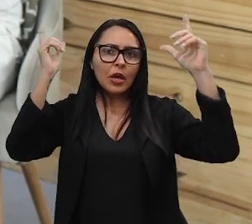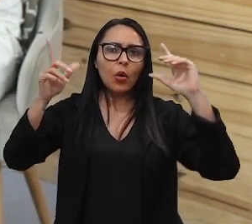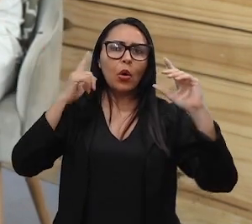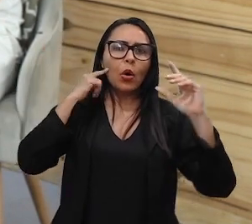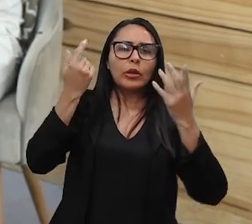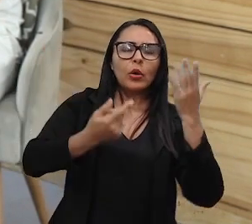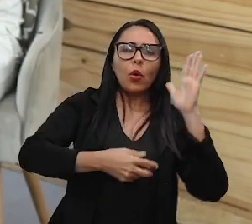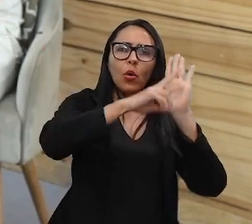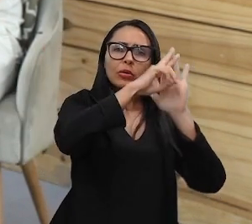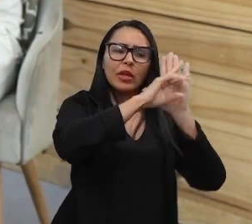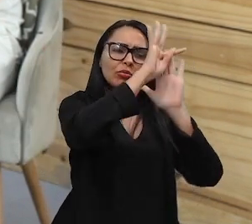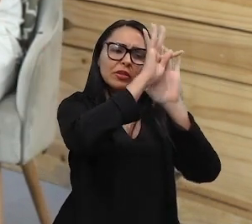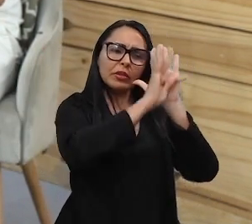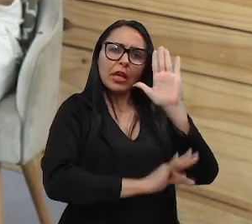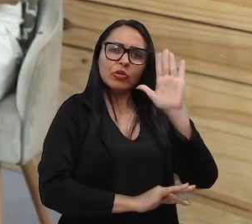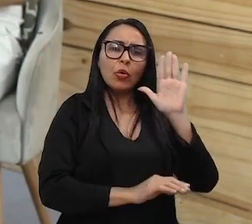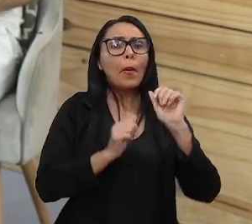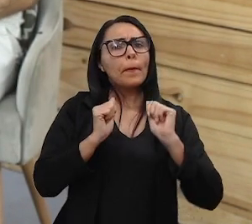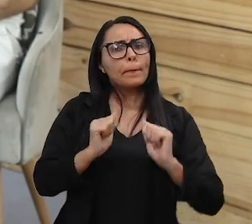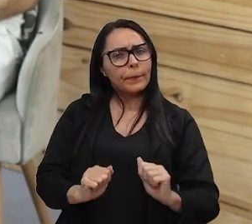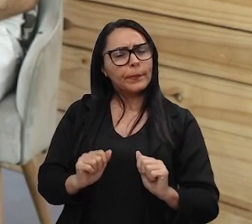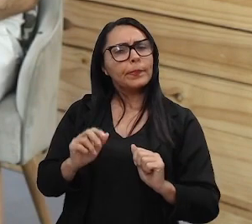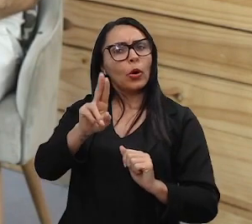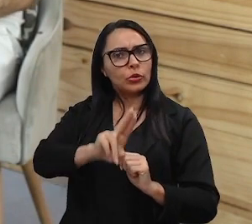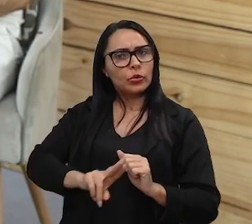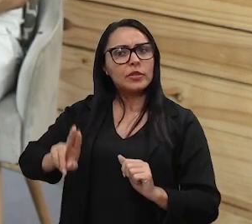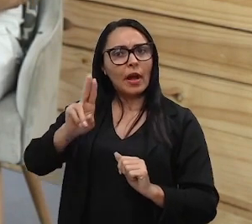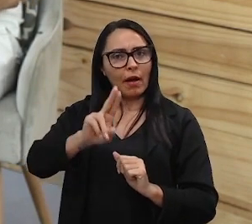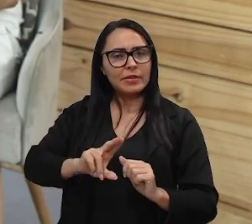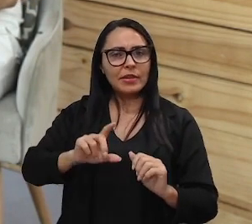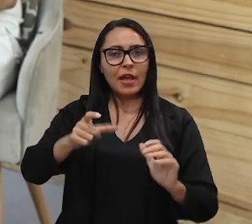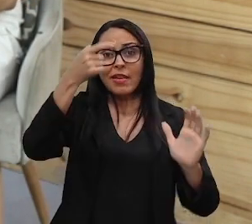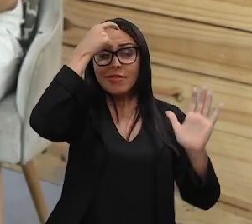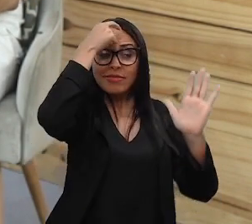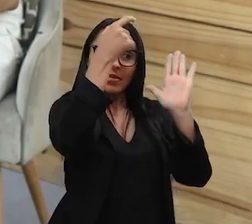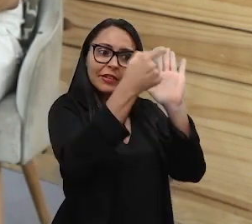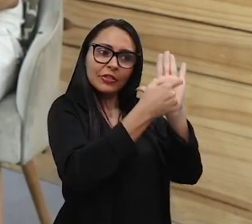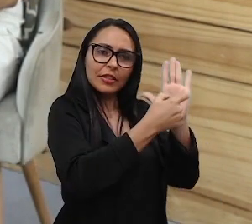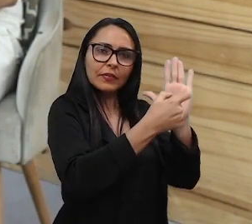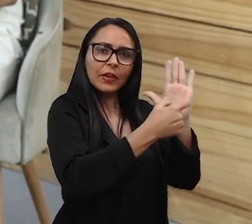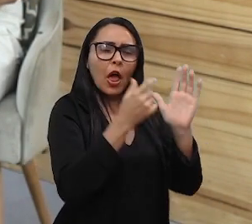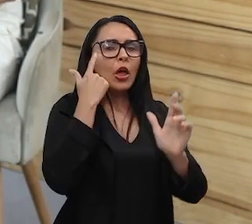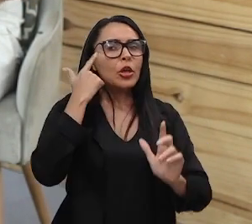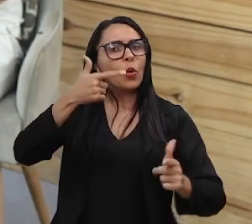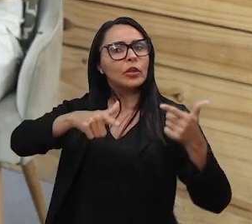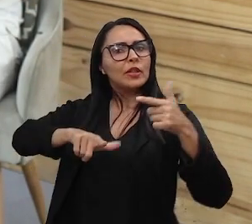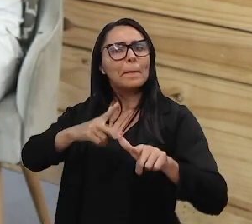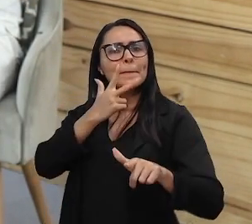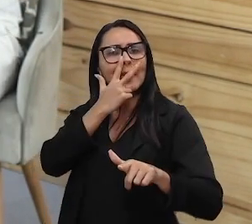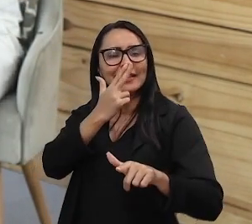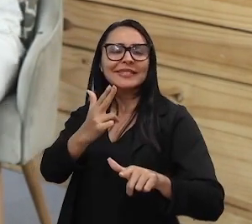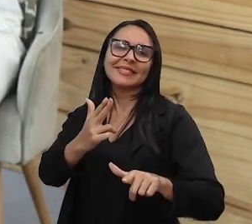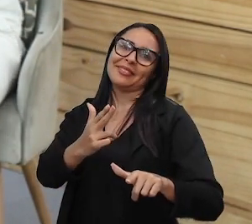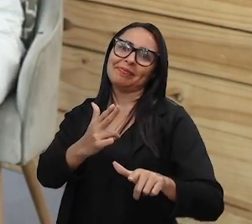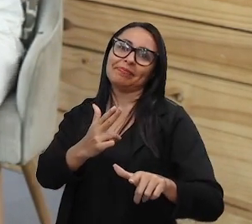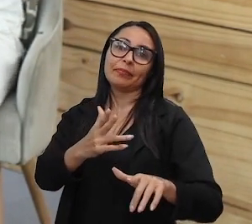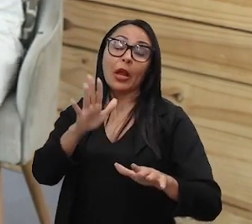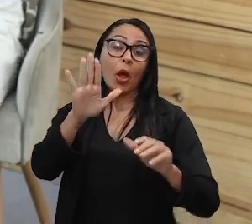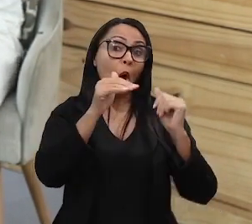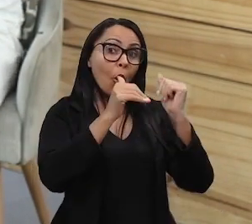criação dos textos, você pode utilizar inteligências artificiais ou outras ferramentas parecidas. O segredo está,